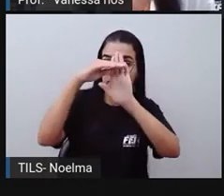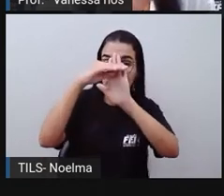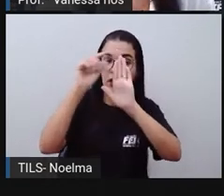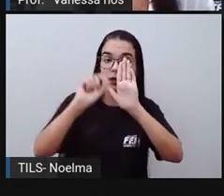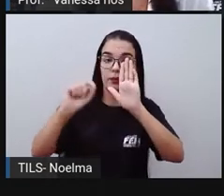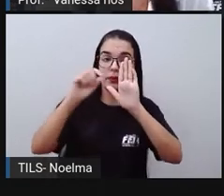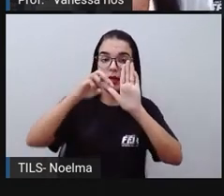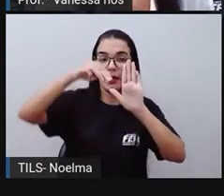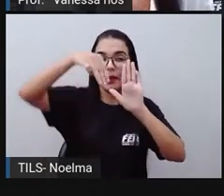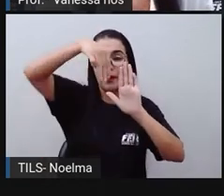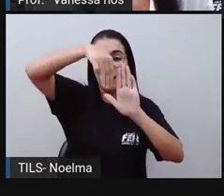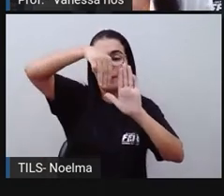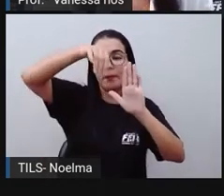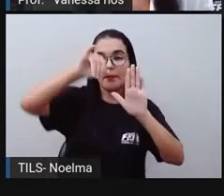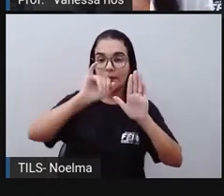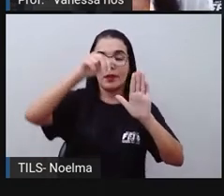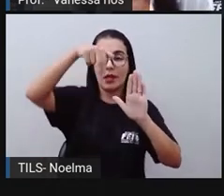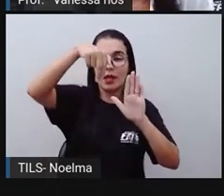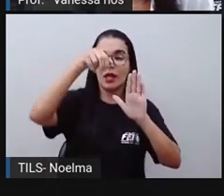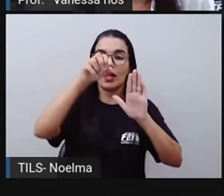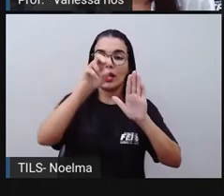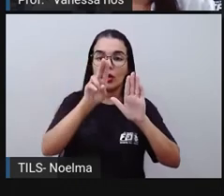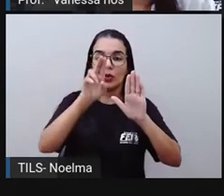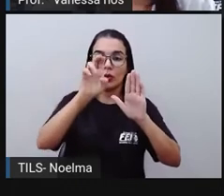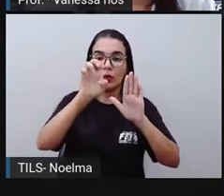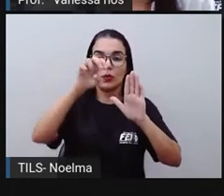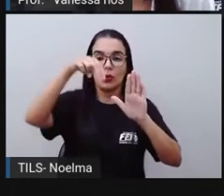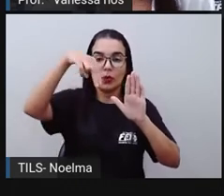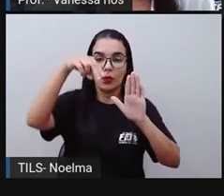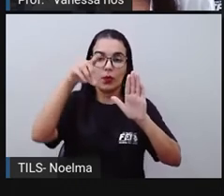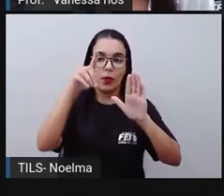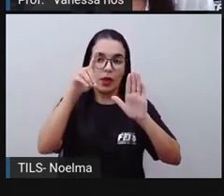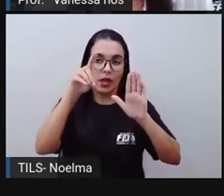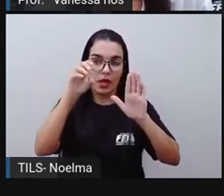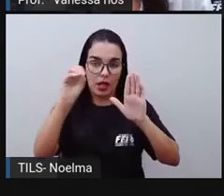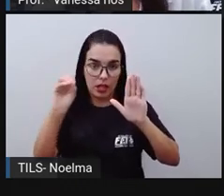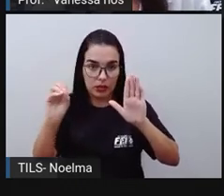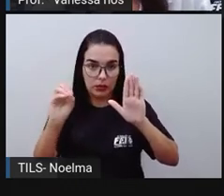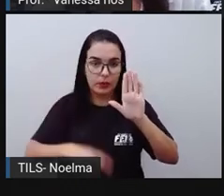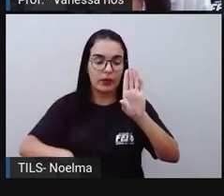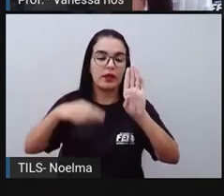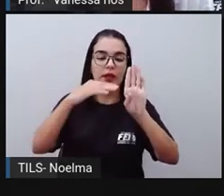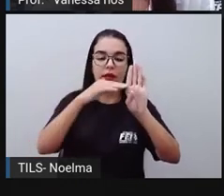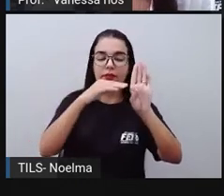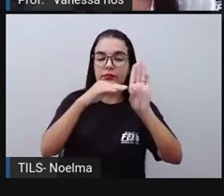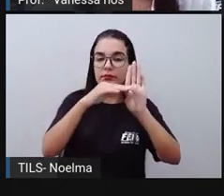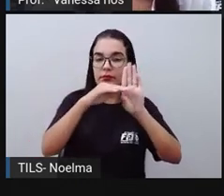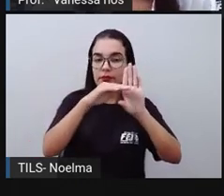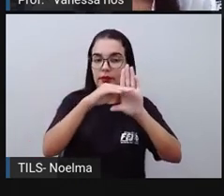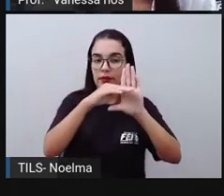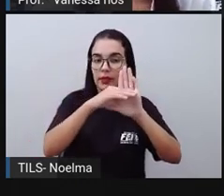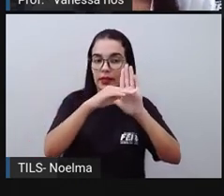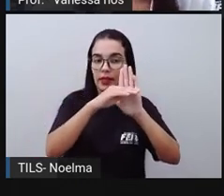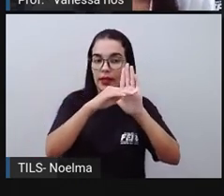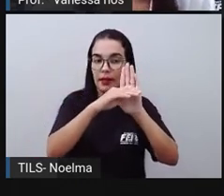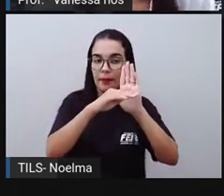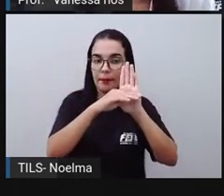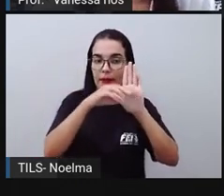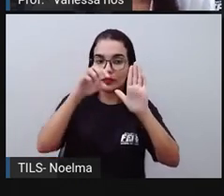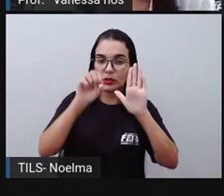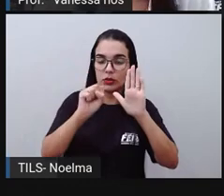subtração, o número que está na parte superior, nós chamamos de diminuindo, e que está na parte inferior, nós